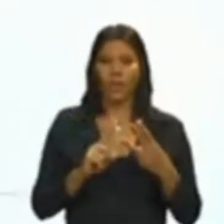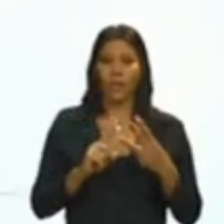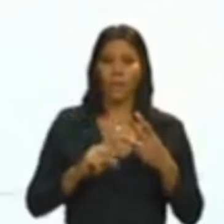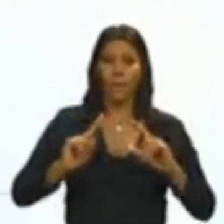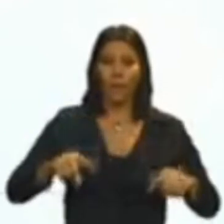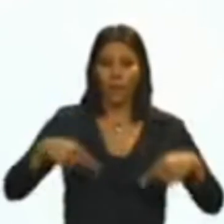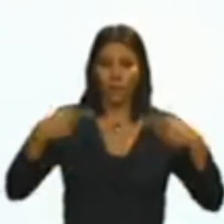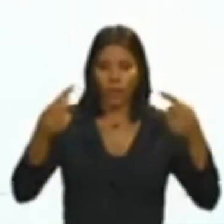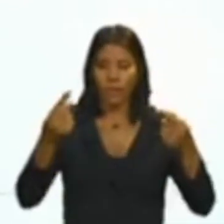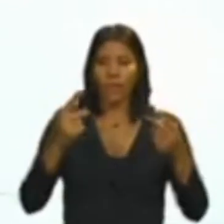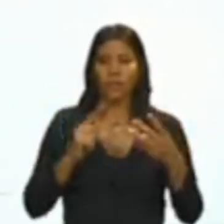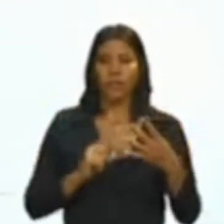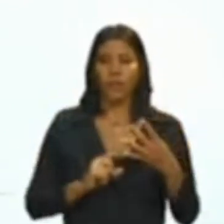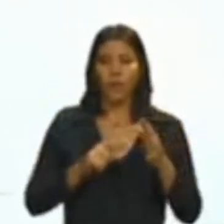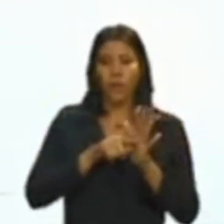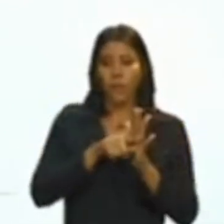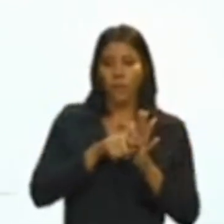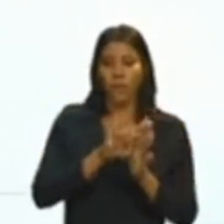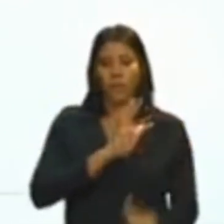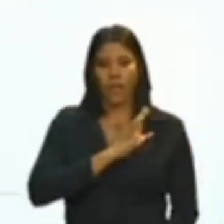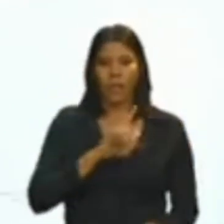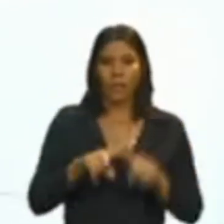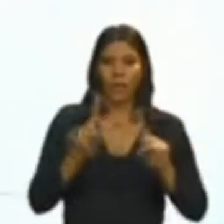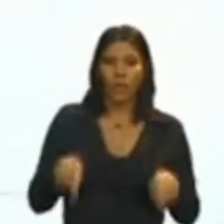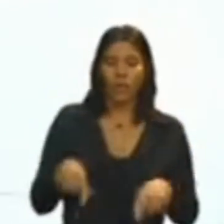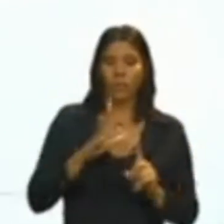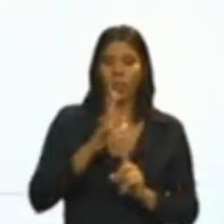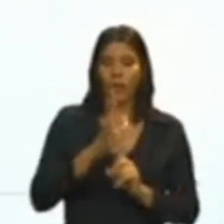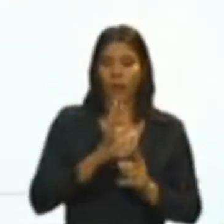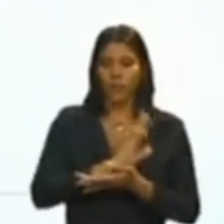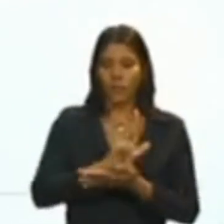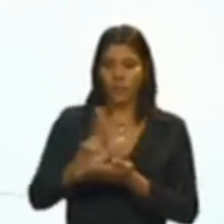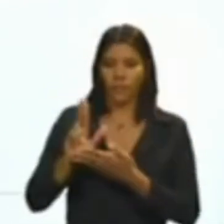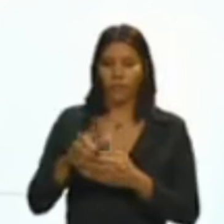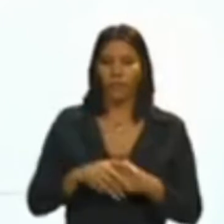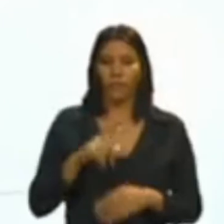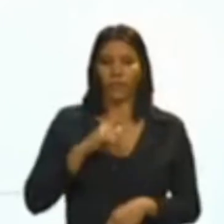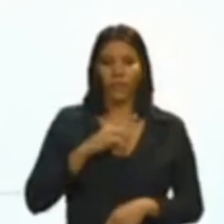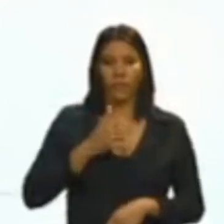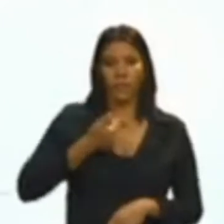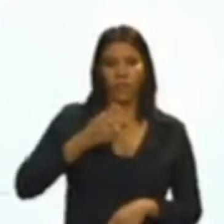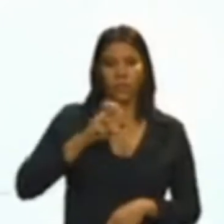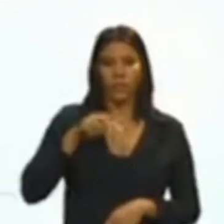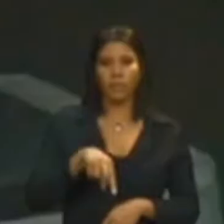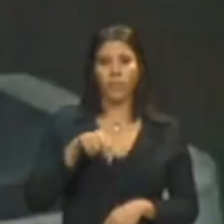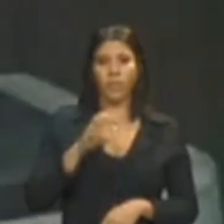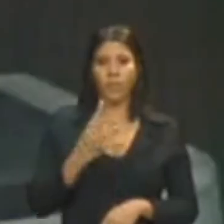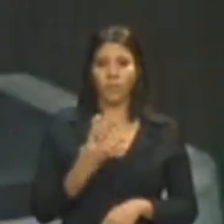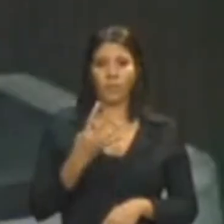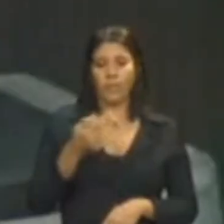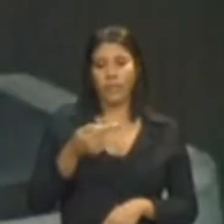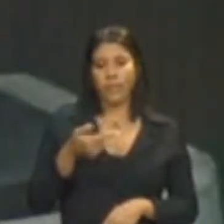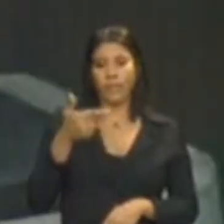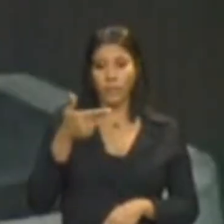procedimentos, consultorias técnicas, projetos e palestras, entre outros. Tivemos 15.472 atividades